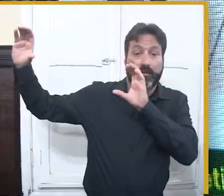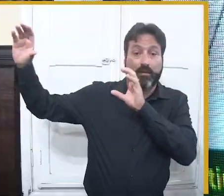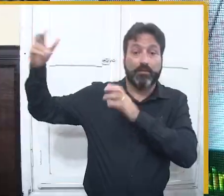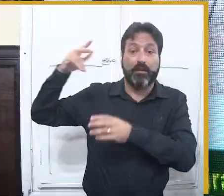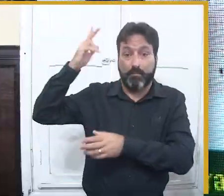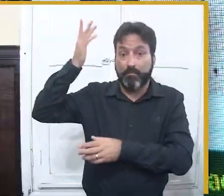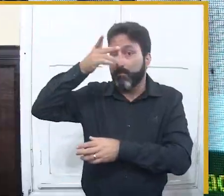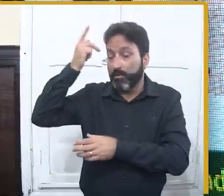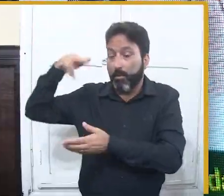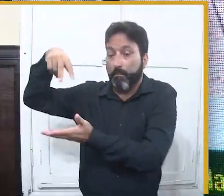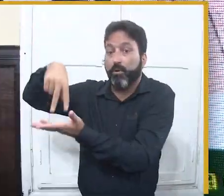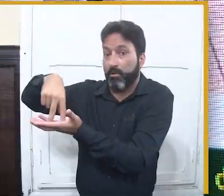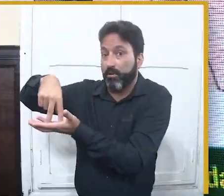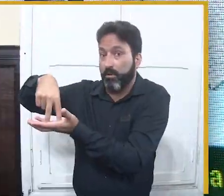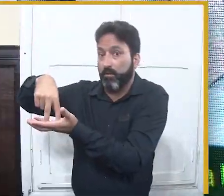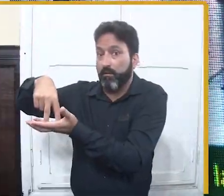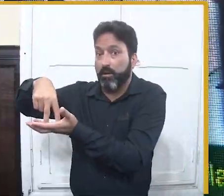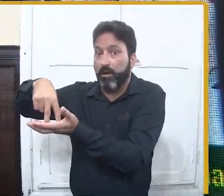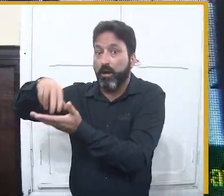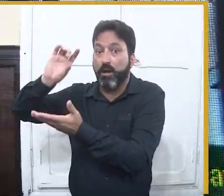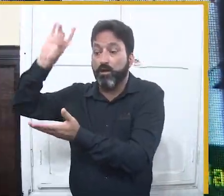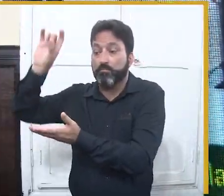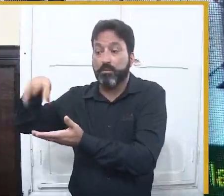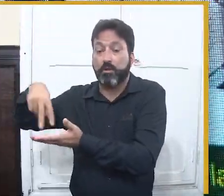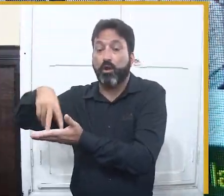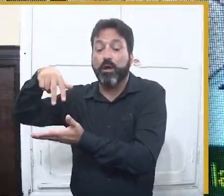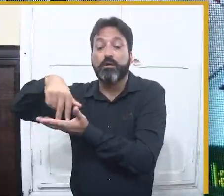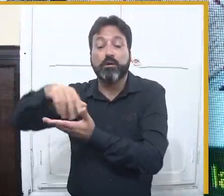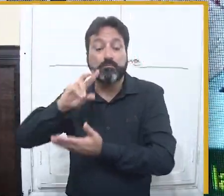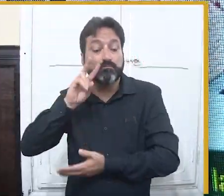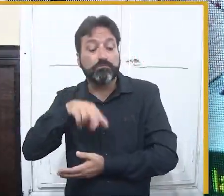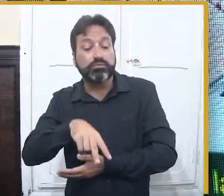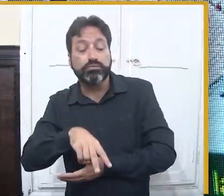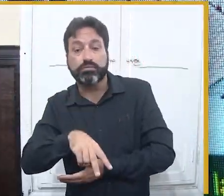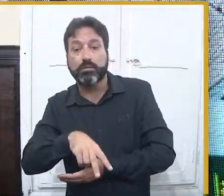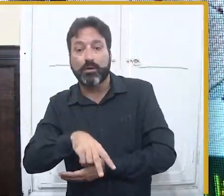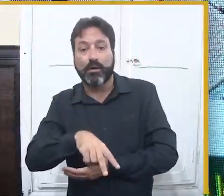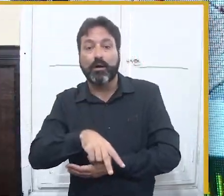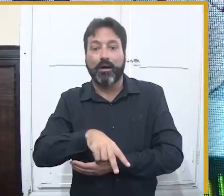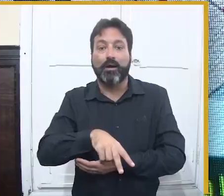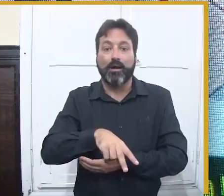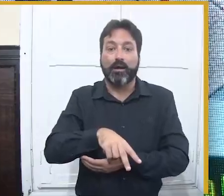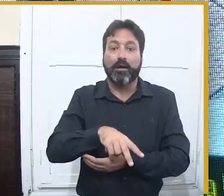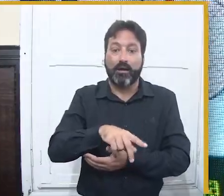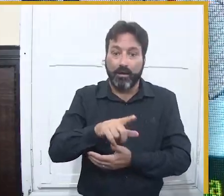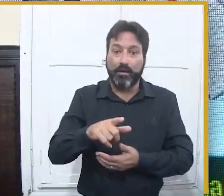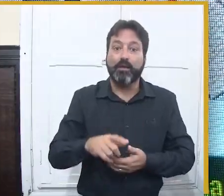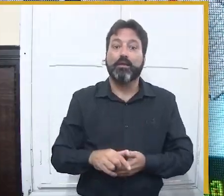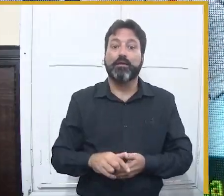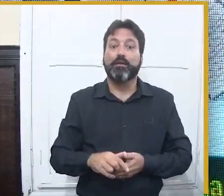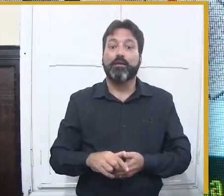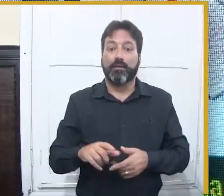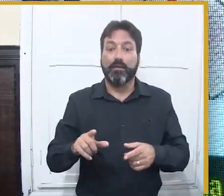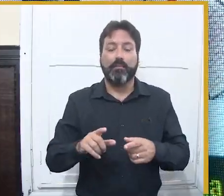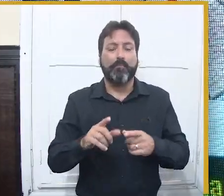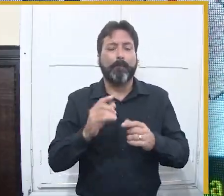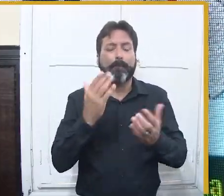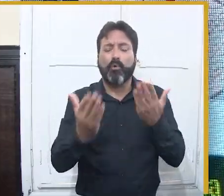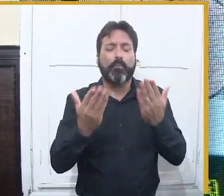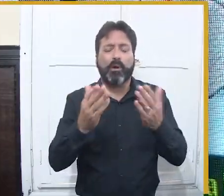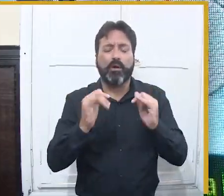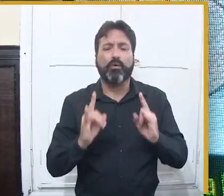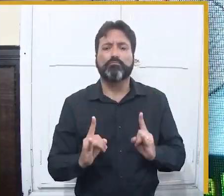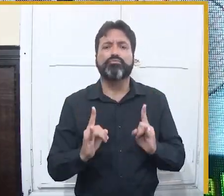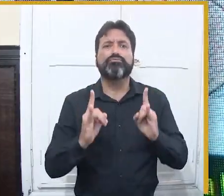falar sobre outra inovação. Os camarotes foram posicionados aqui do lado de cá, em